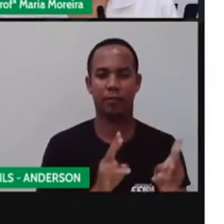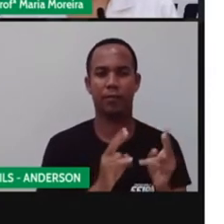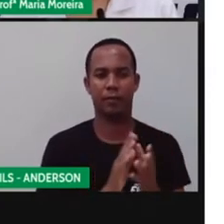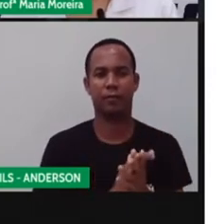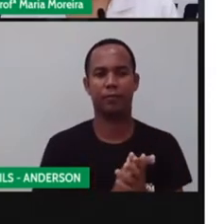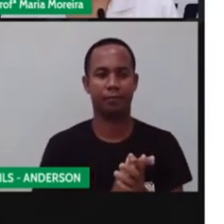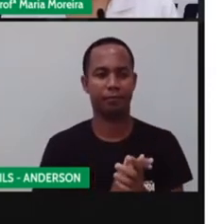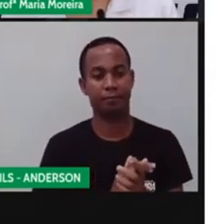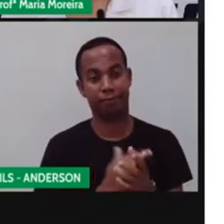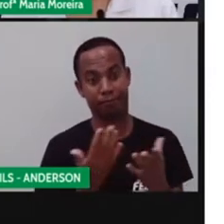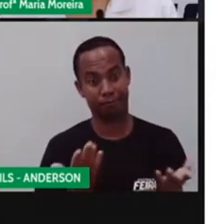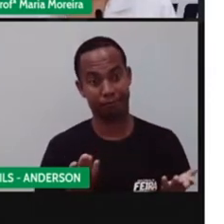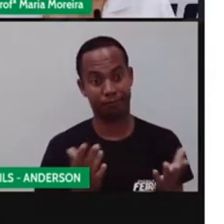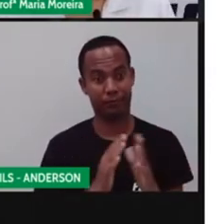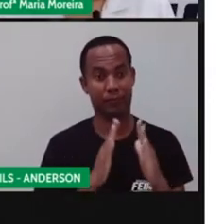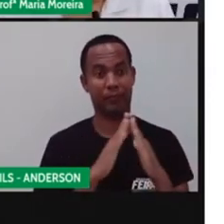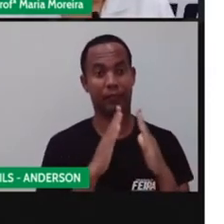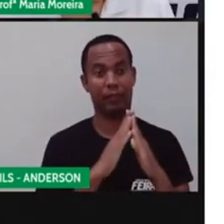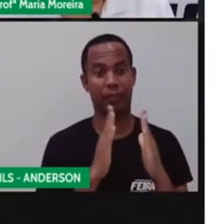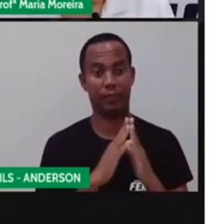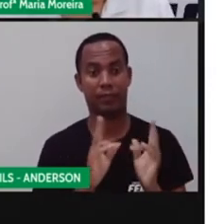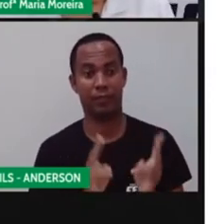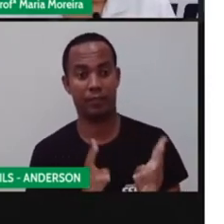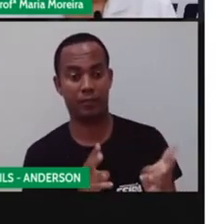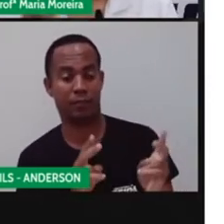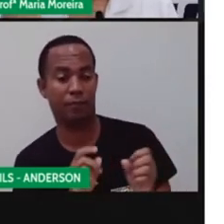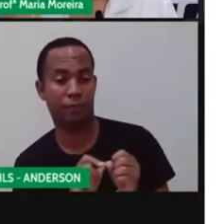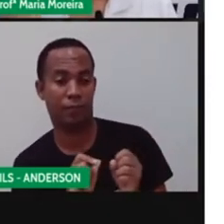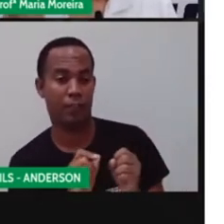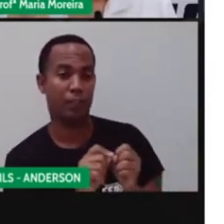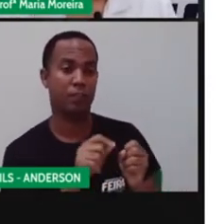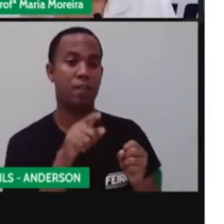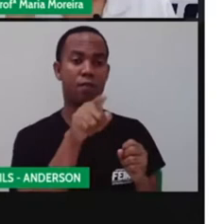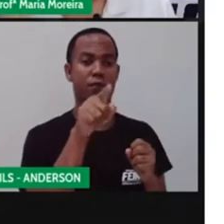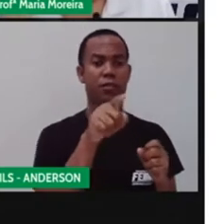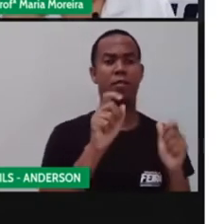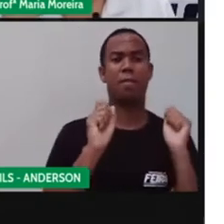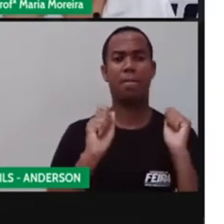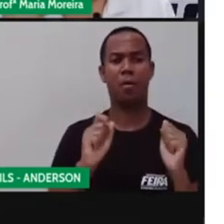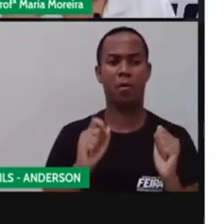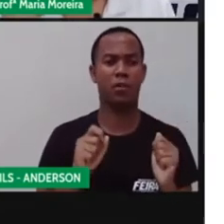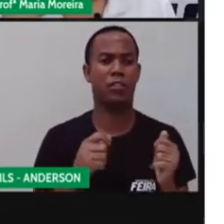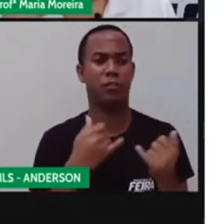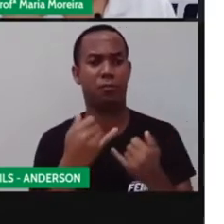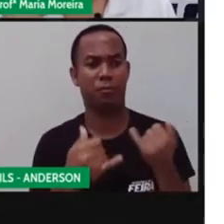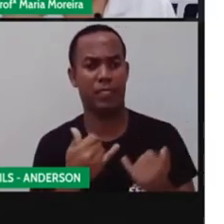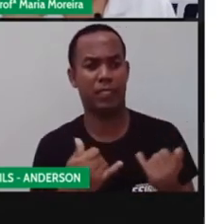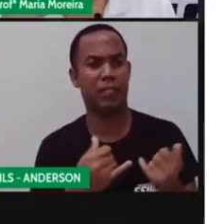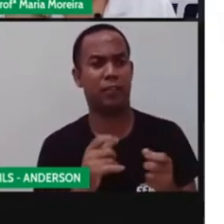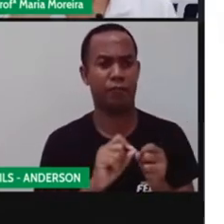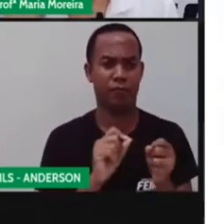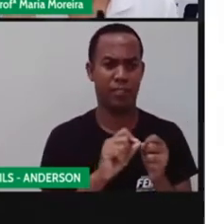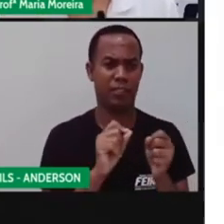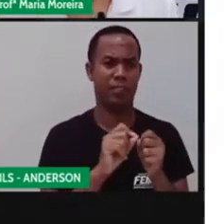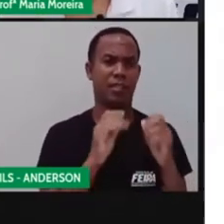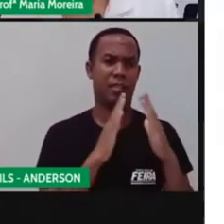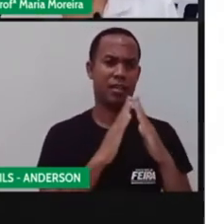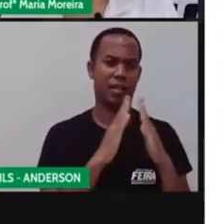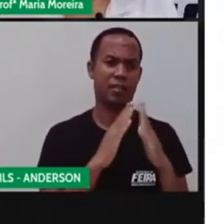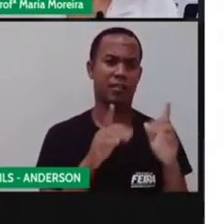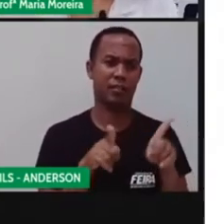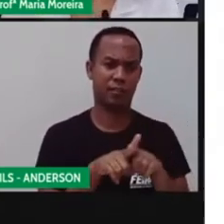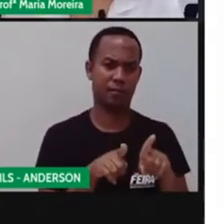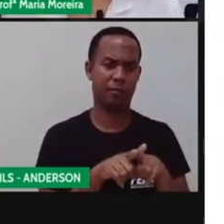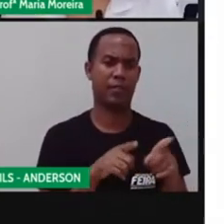aonde? Em casa. Então, a Pró fez o José Fina em casa, vocês podem fazer aquela boneca que a Pró ensinou na outra aula em